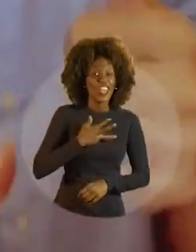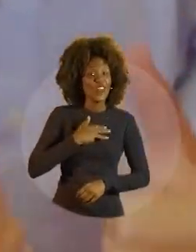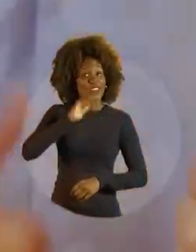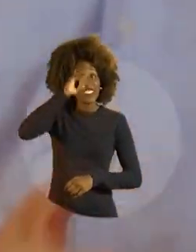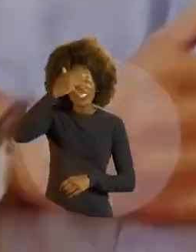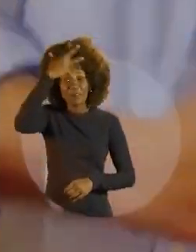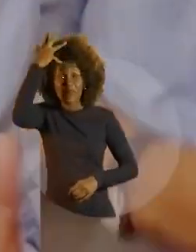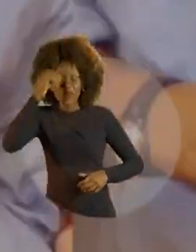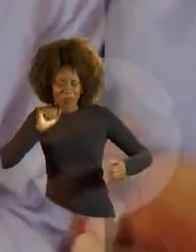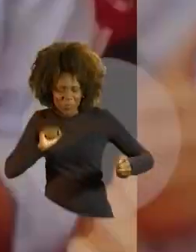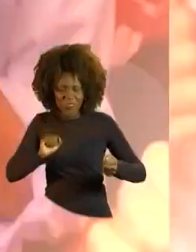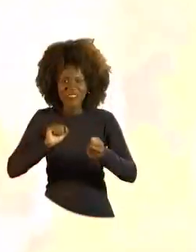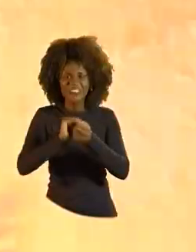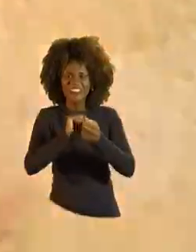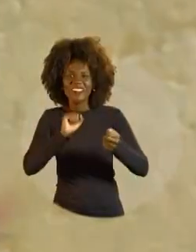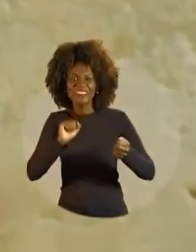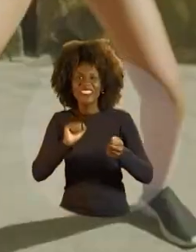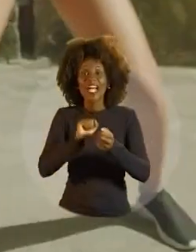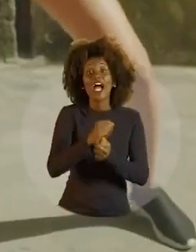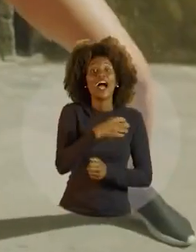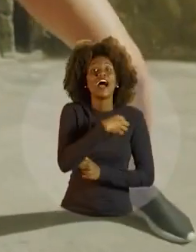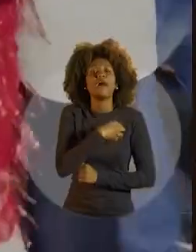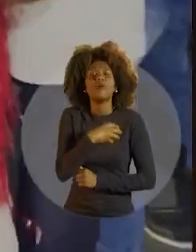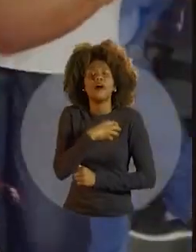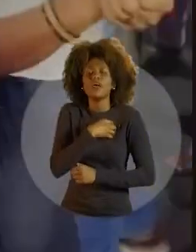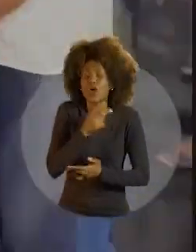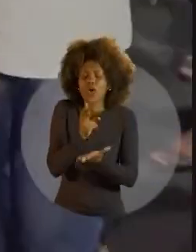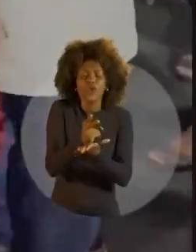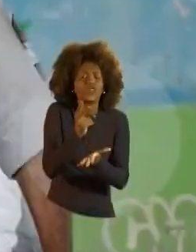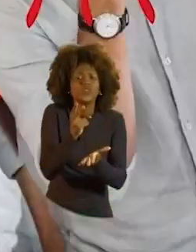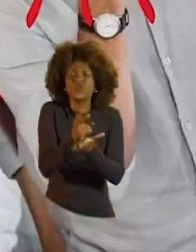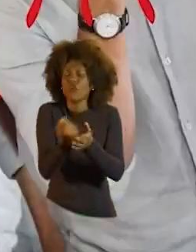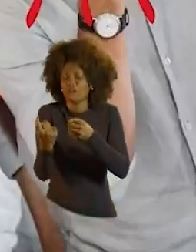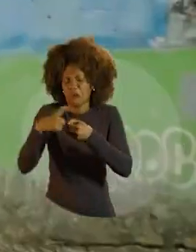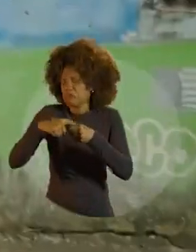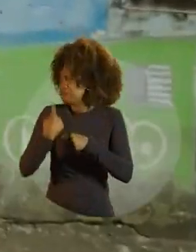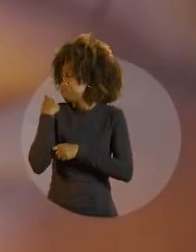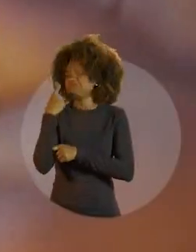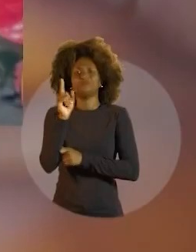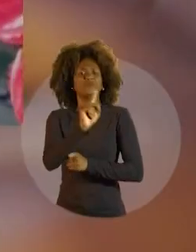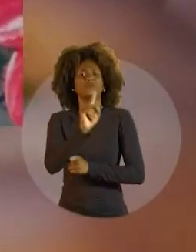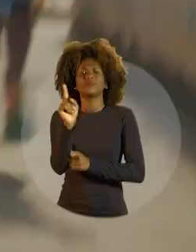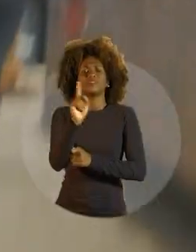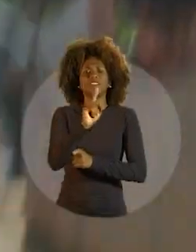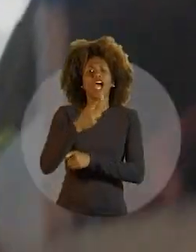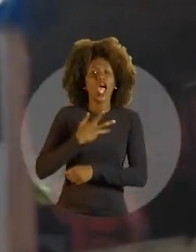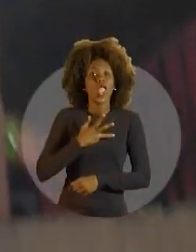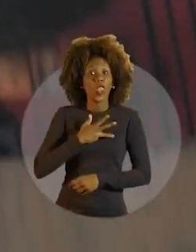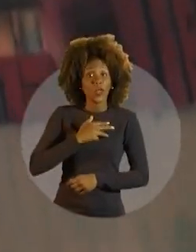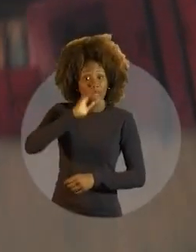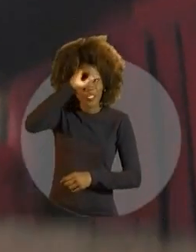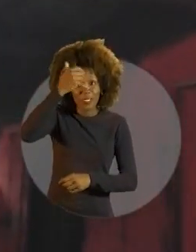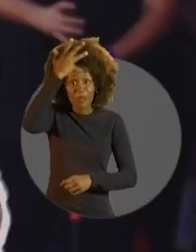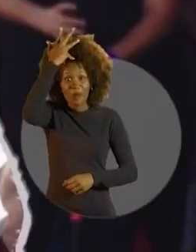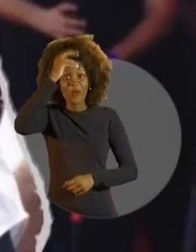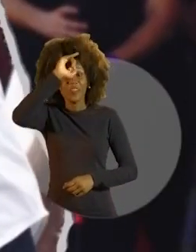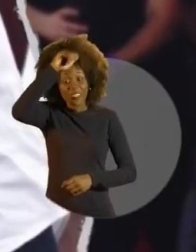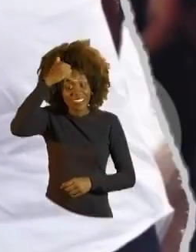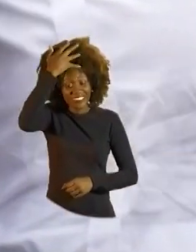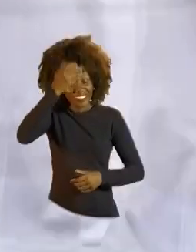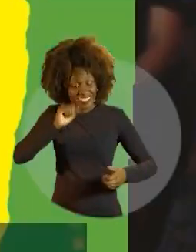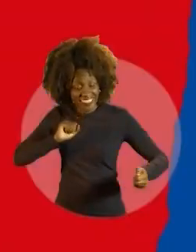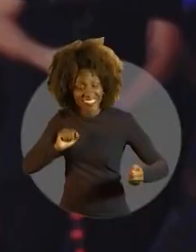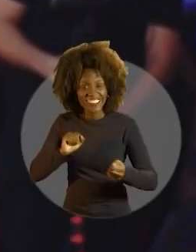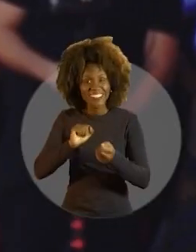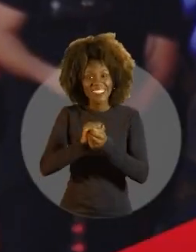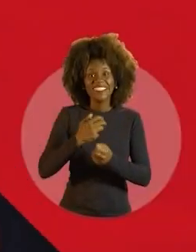Jerônimo, Jerônimo é Lula A Bahia segue em frente sem voltar pra trás Lula é Jerônimo, Jerônimo